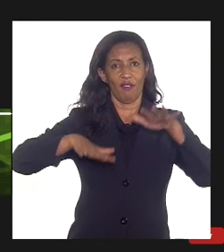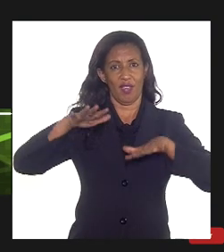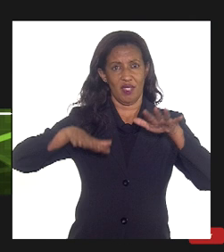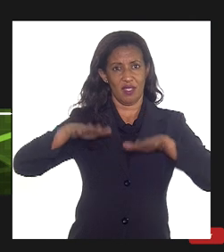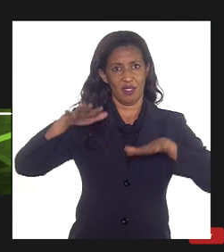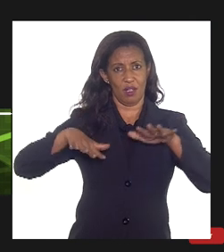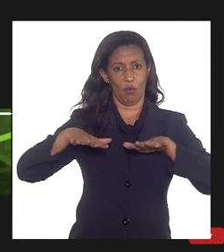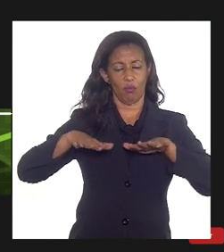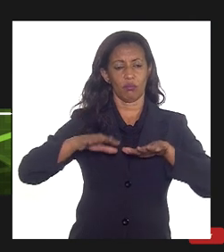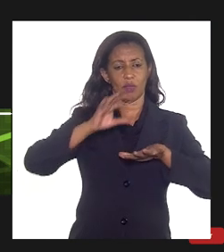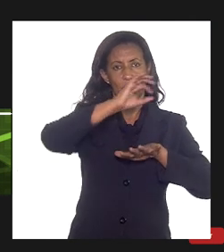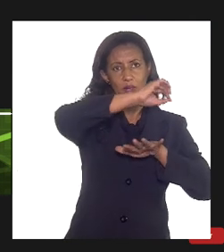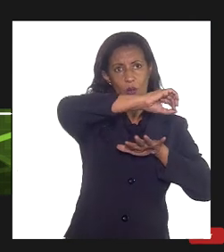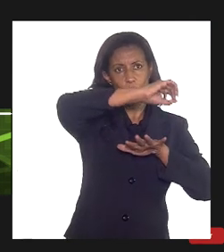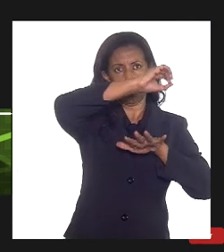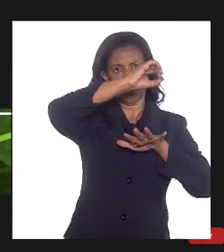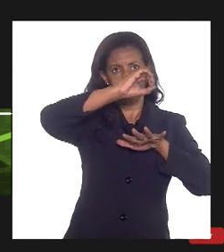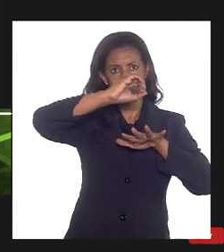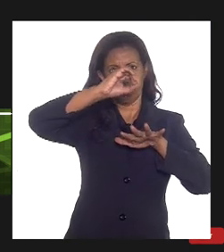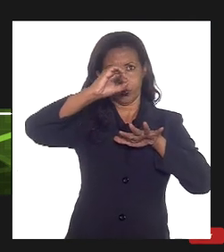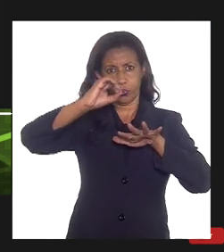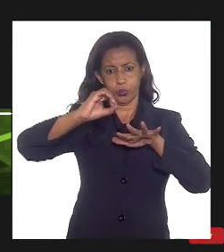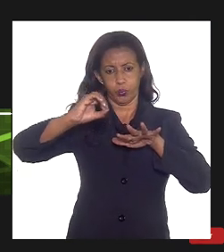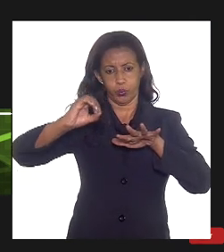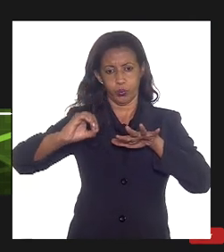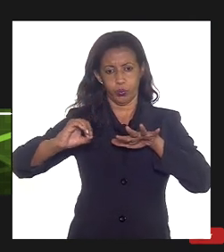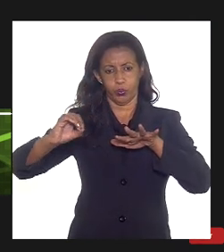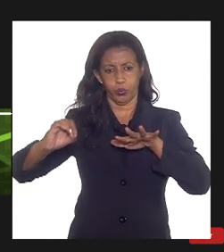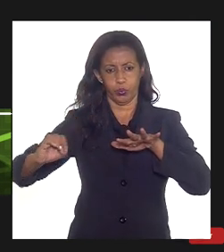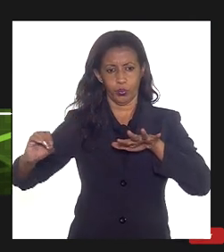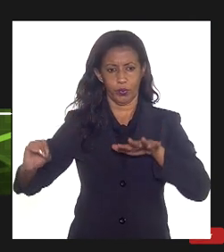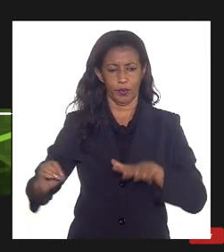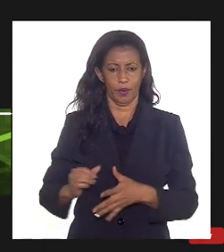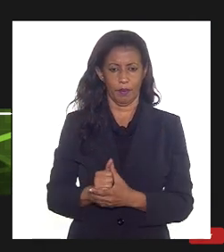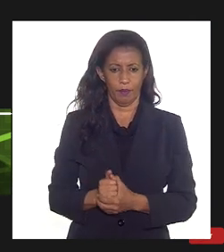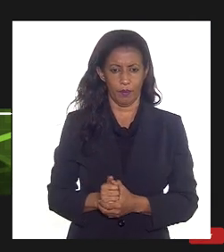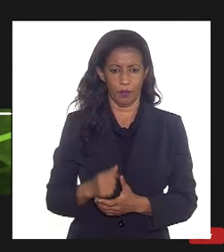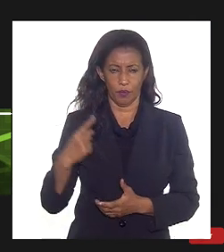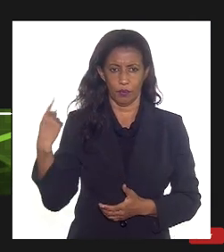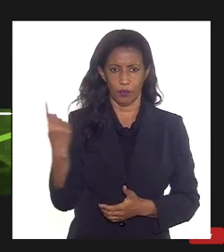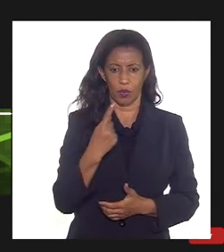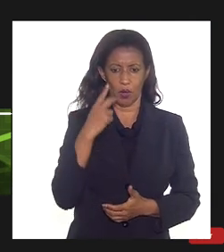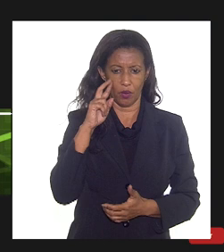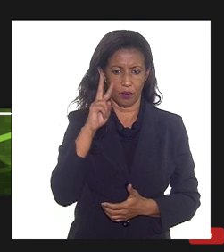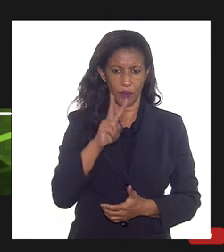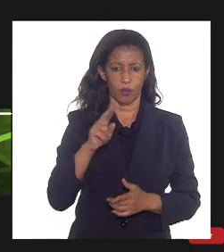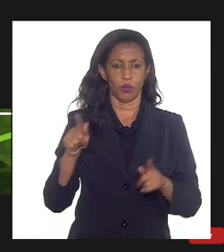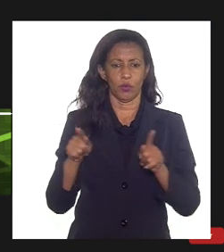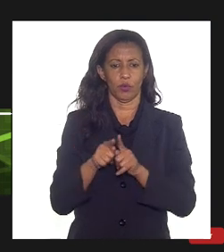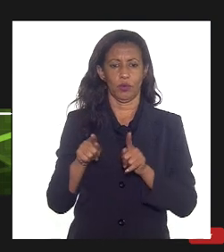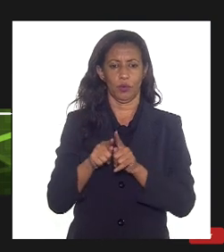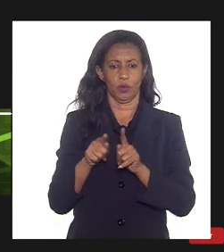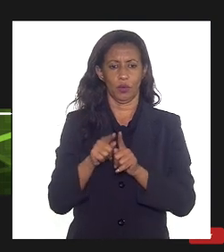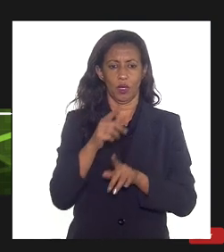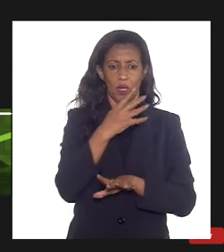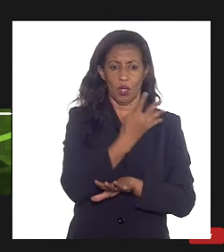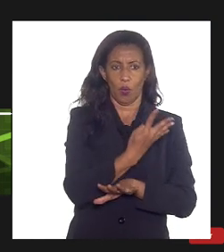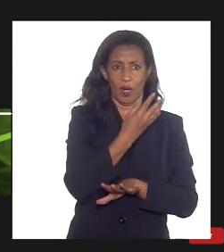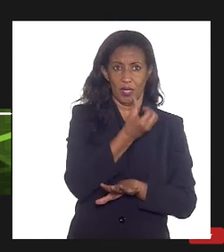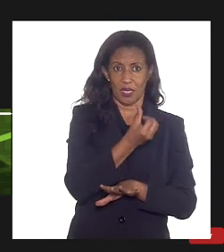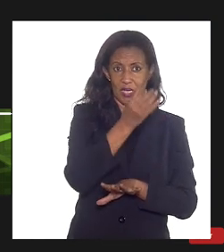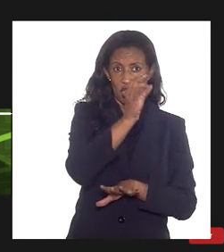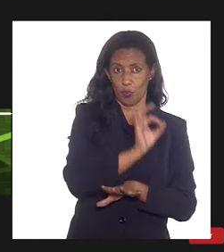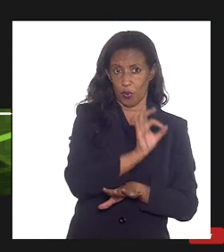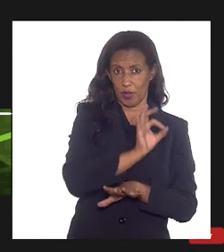tempo essa de uma publicação mais recente da EPE nós vemos que aquele médio lá de 46% na verdade